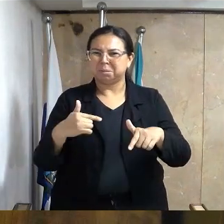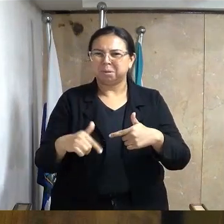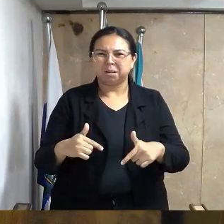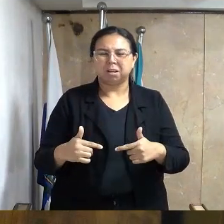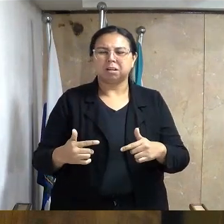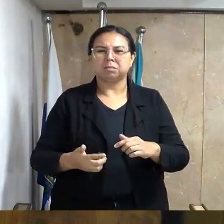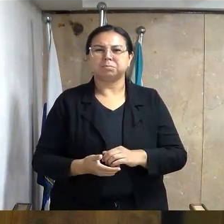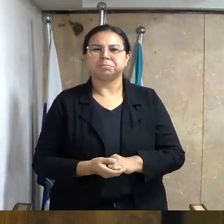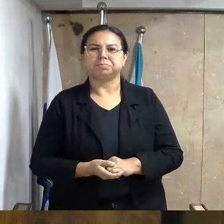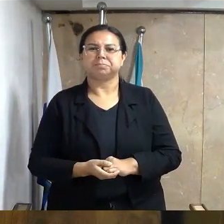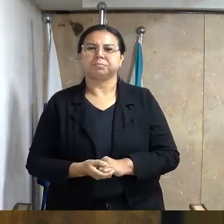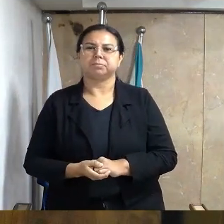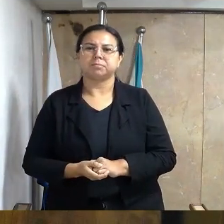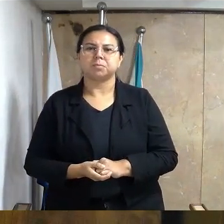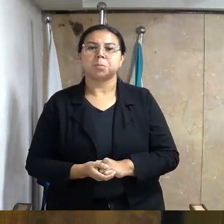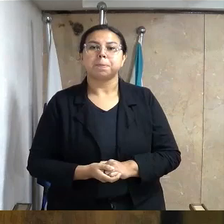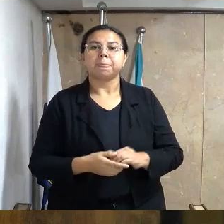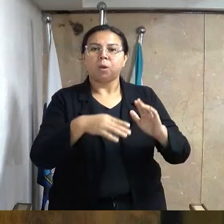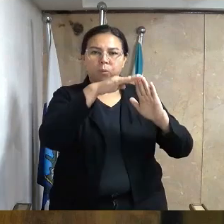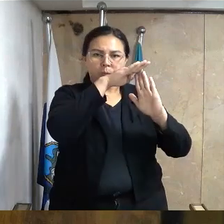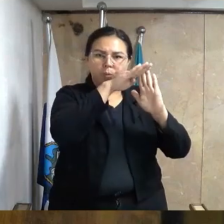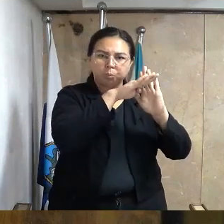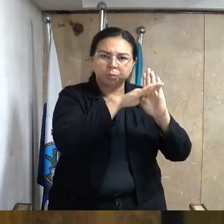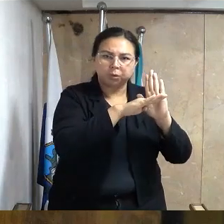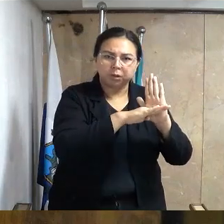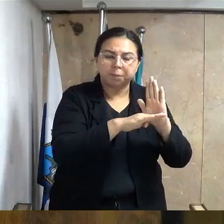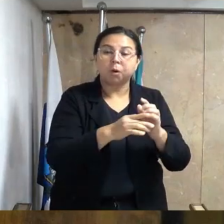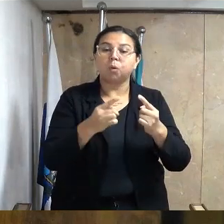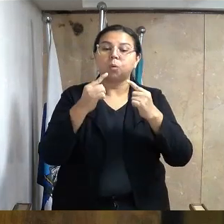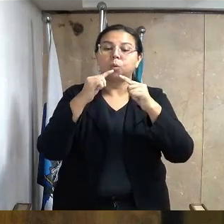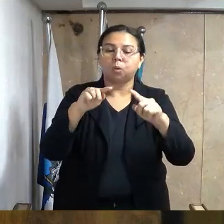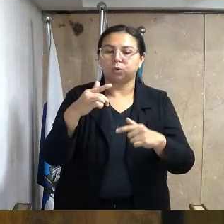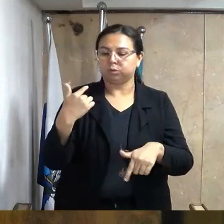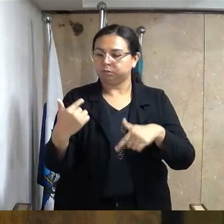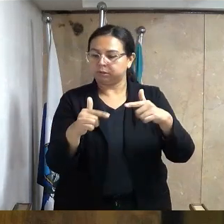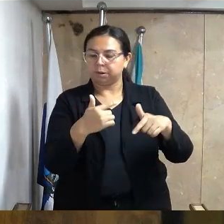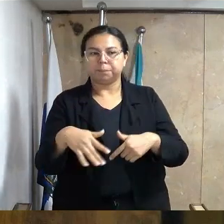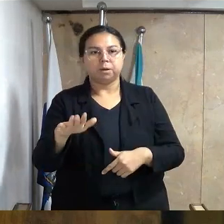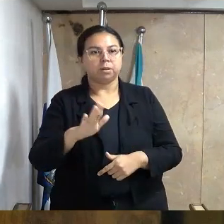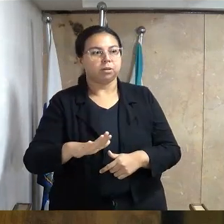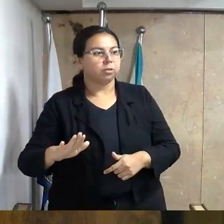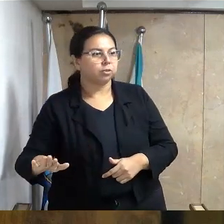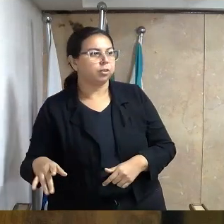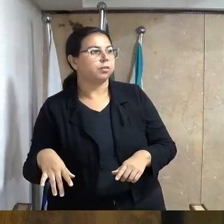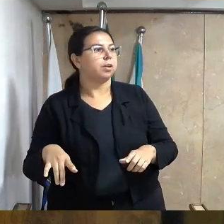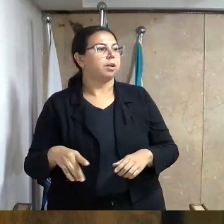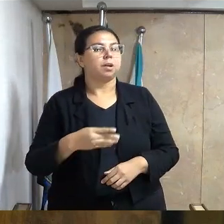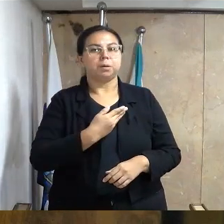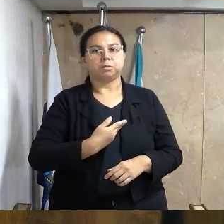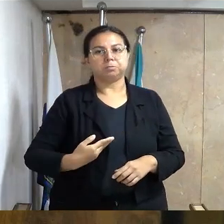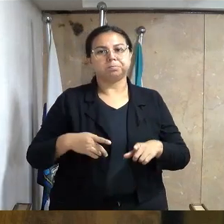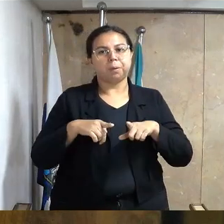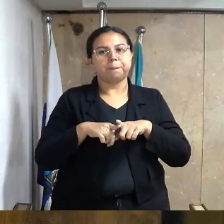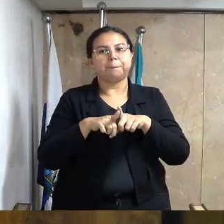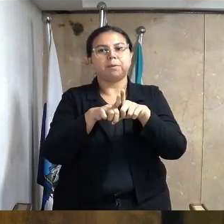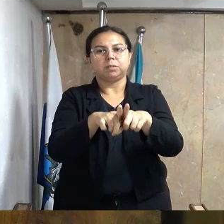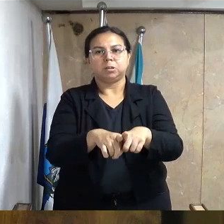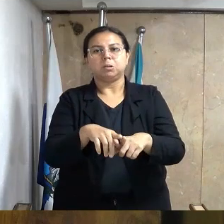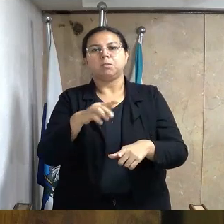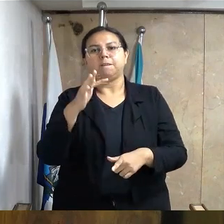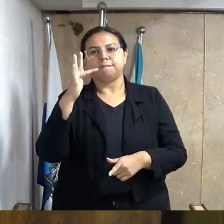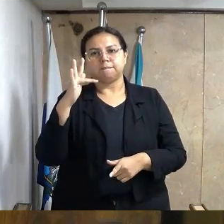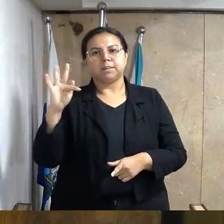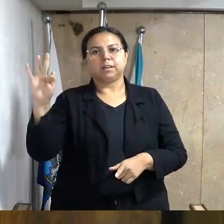O Programa de Erradicação ao Trabalho Infantil, por iniciativa do Governo Federal, em parceria com a Organização